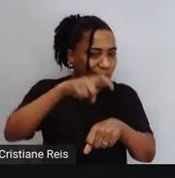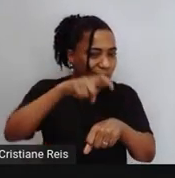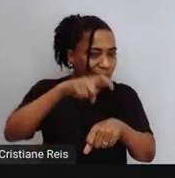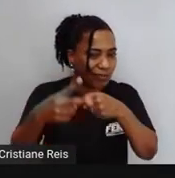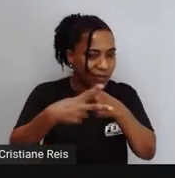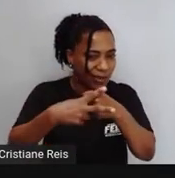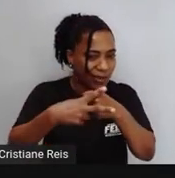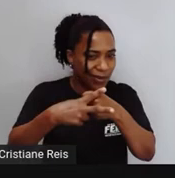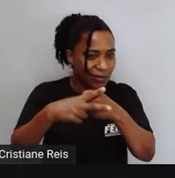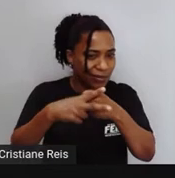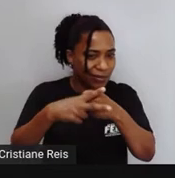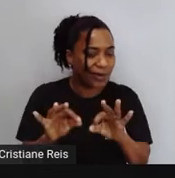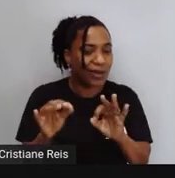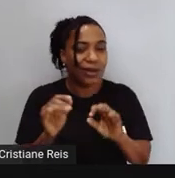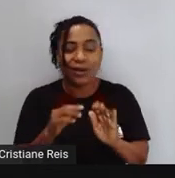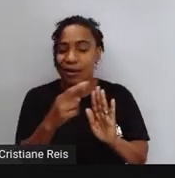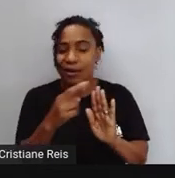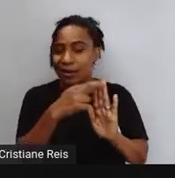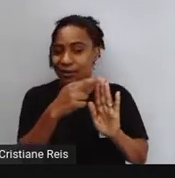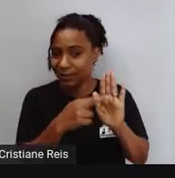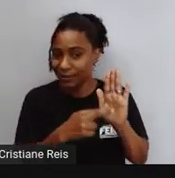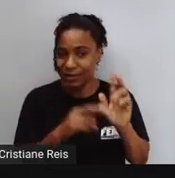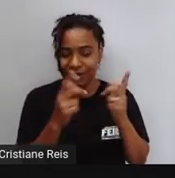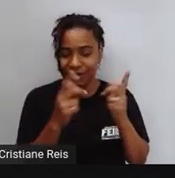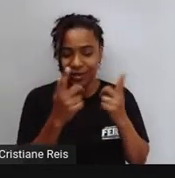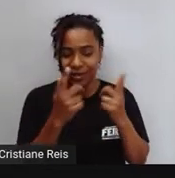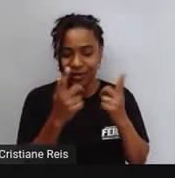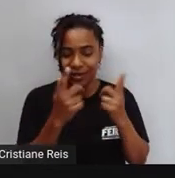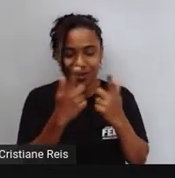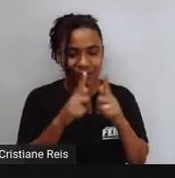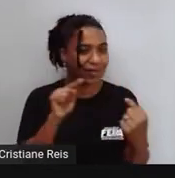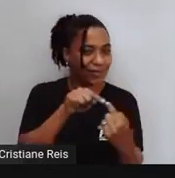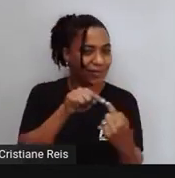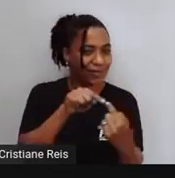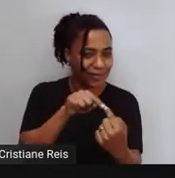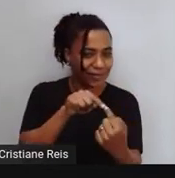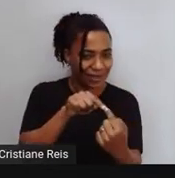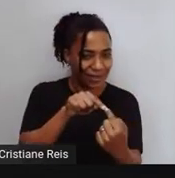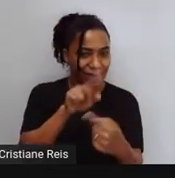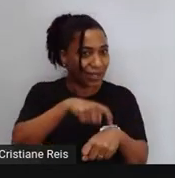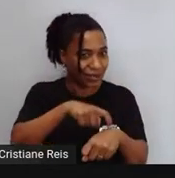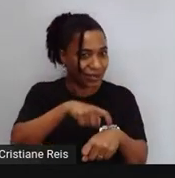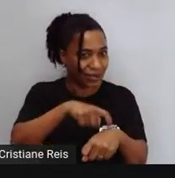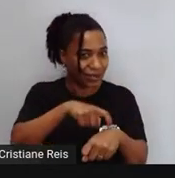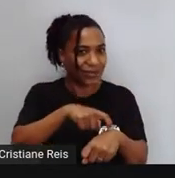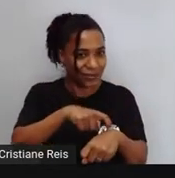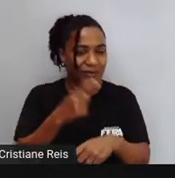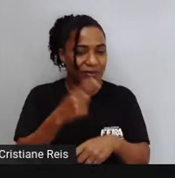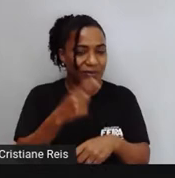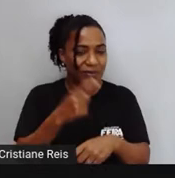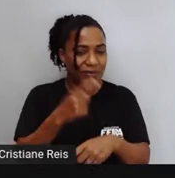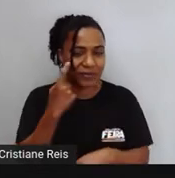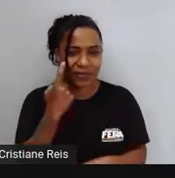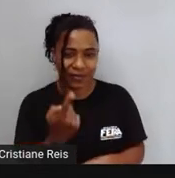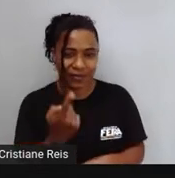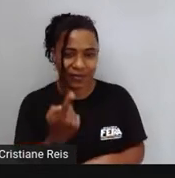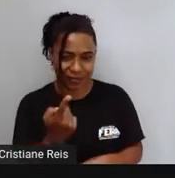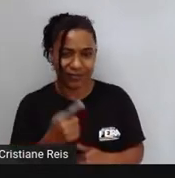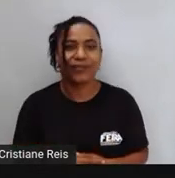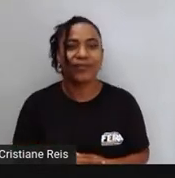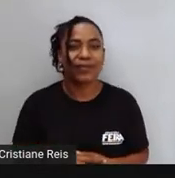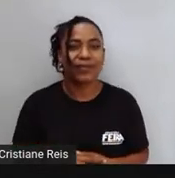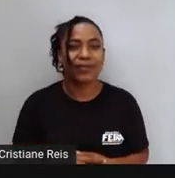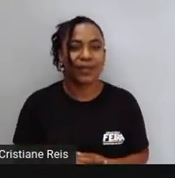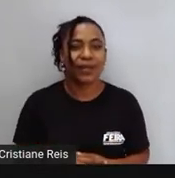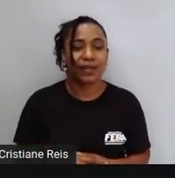Let's go Então em primeira mão O infinitivo Nós já sabemos que é a forma original do verbo